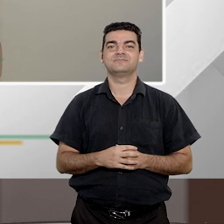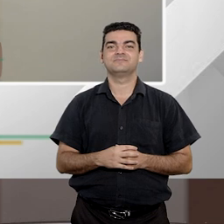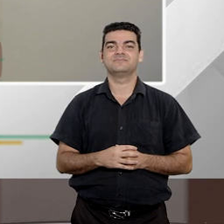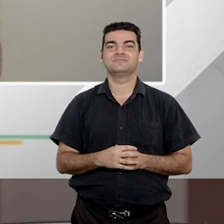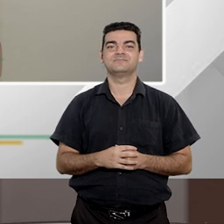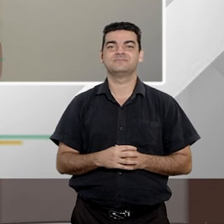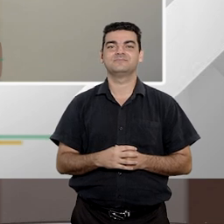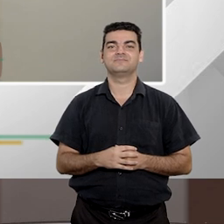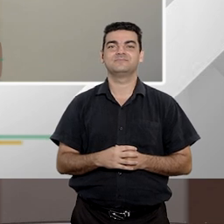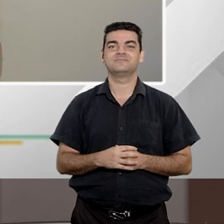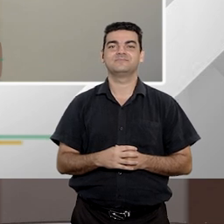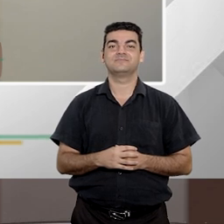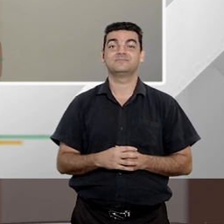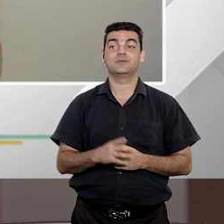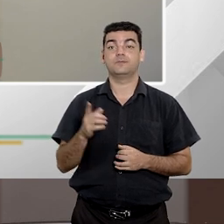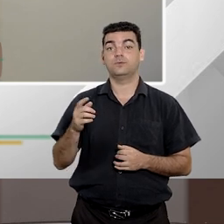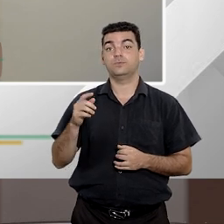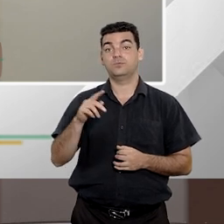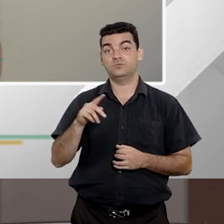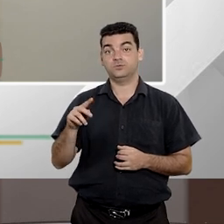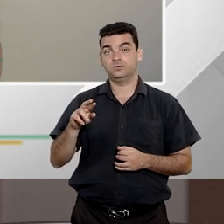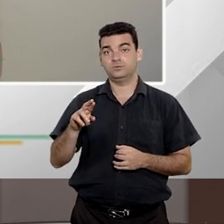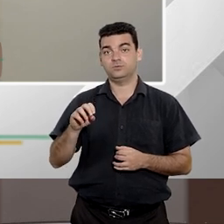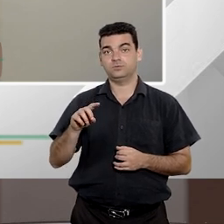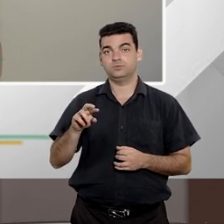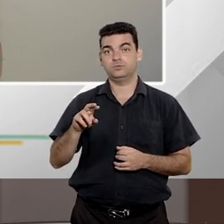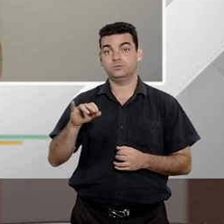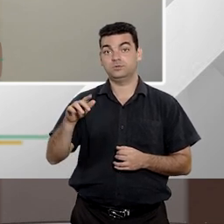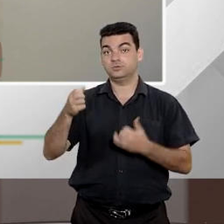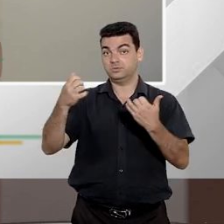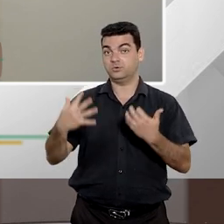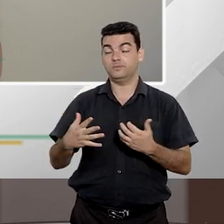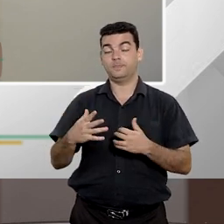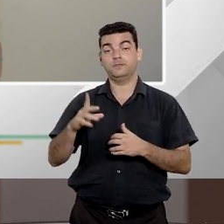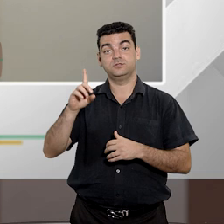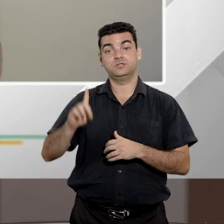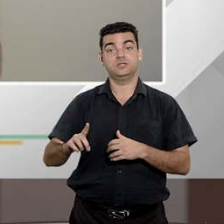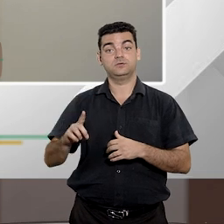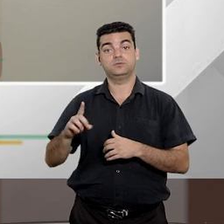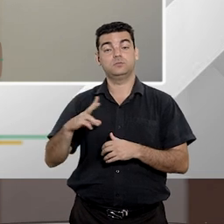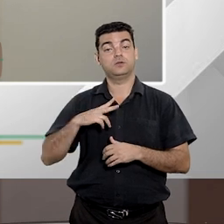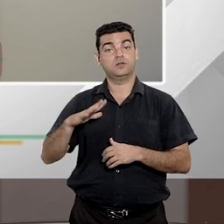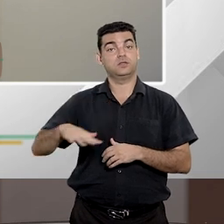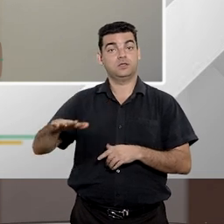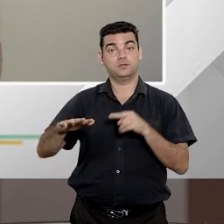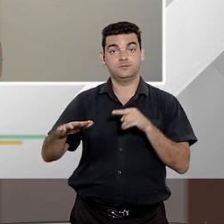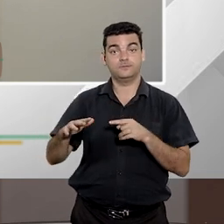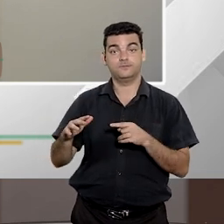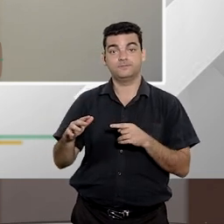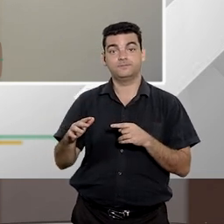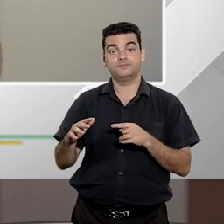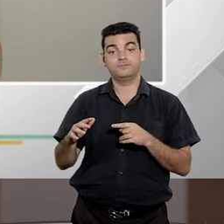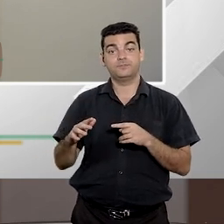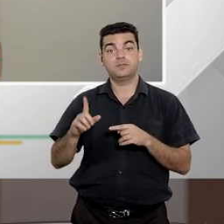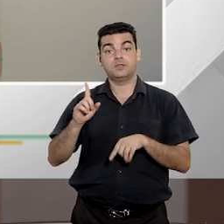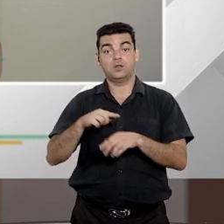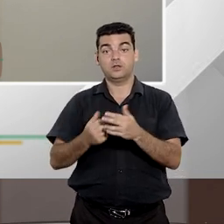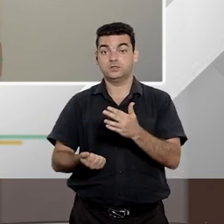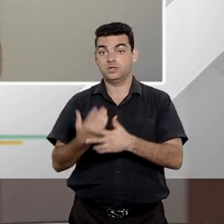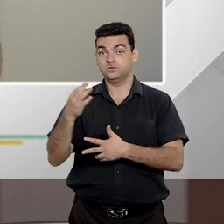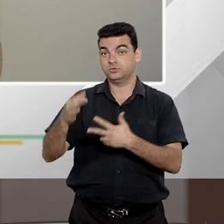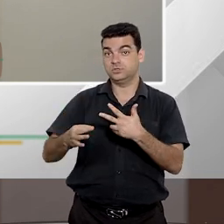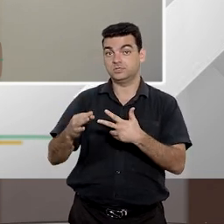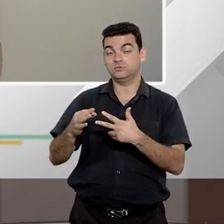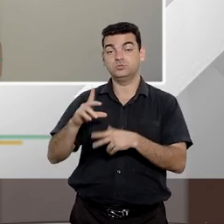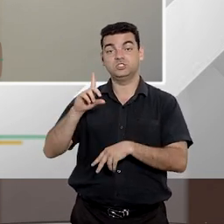O o Rodrigo falou que é muito interessante acerca dos direitos individuais homogêneos é que a criação jurídica